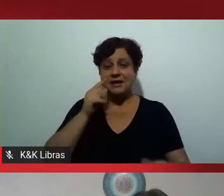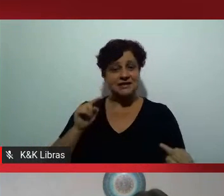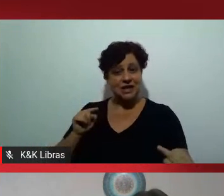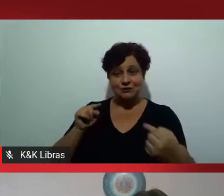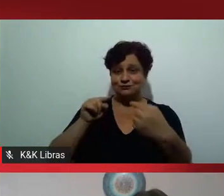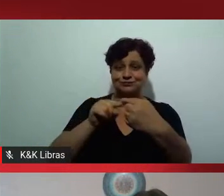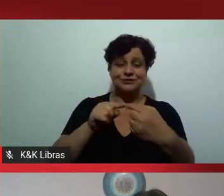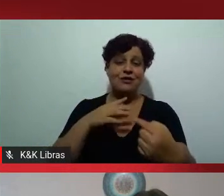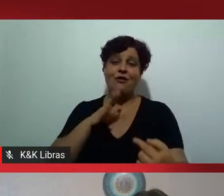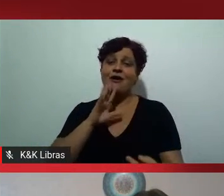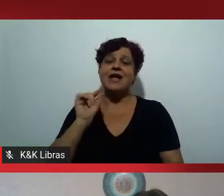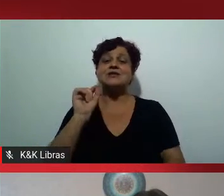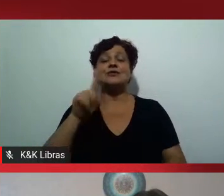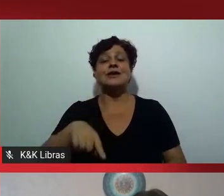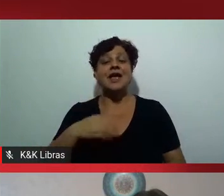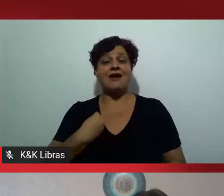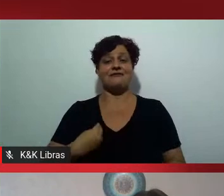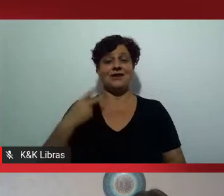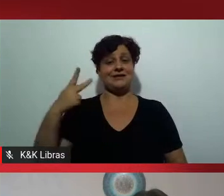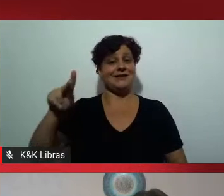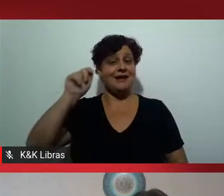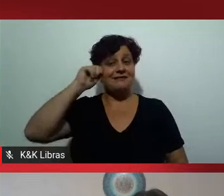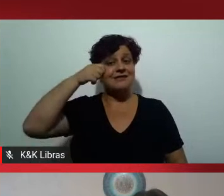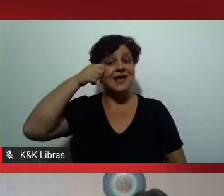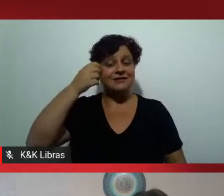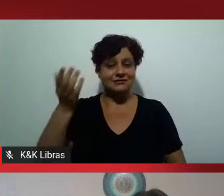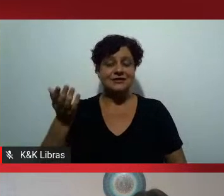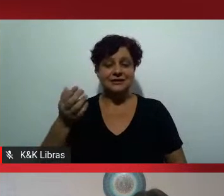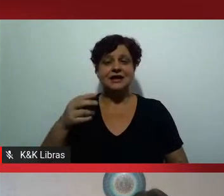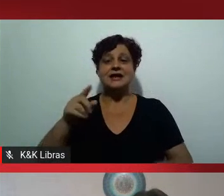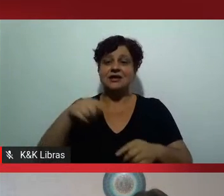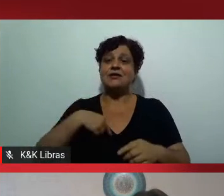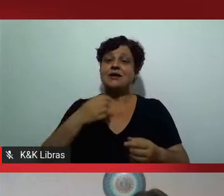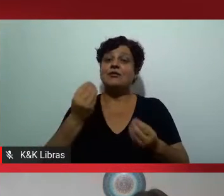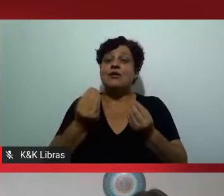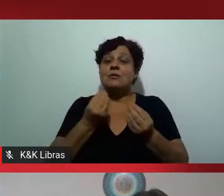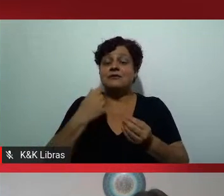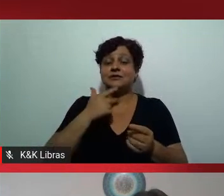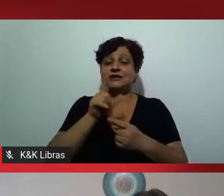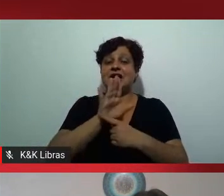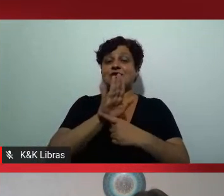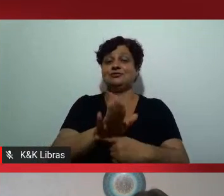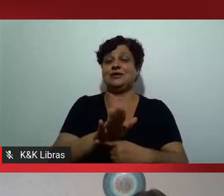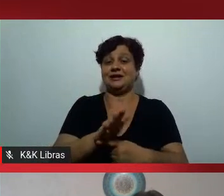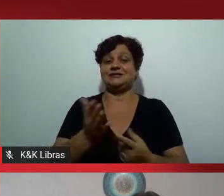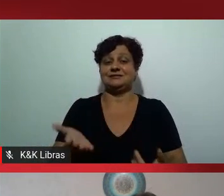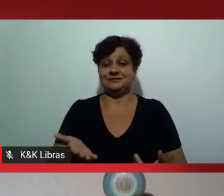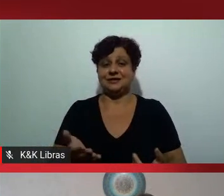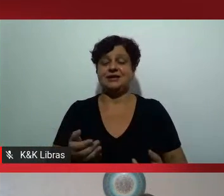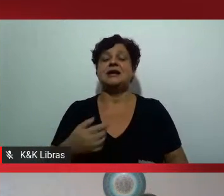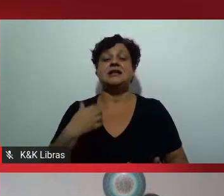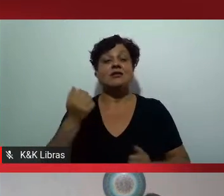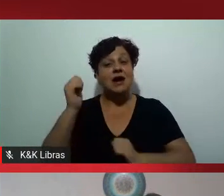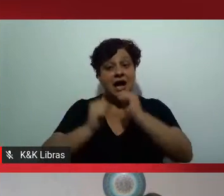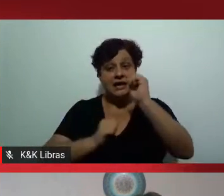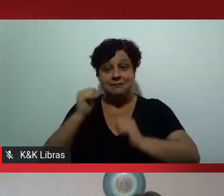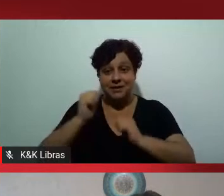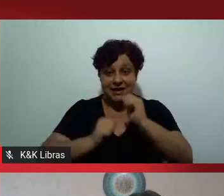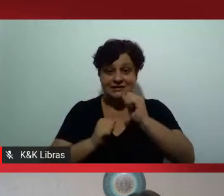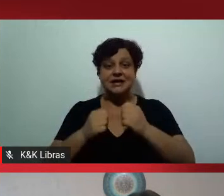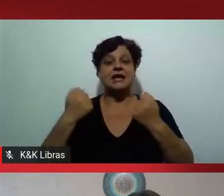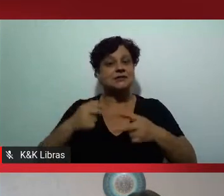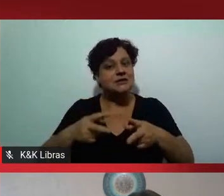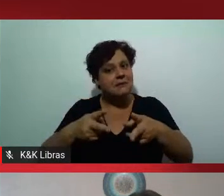àquilo que, de fato, pode ser uma política afirmativa um pouco mais completa. Então, a empresa, numa articulação da